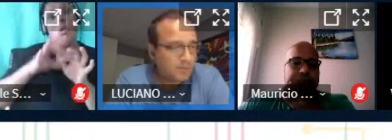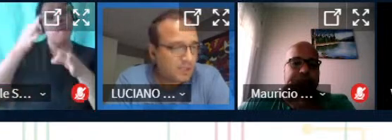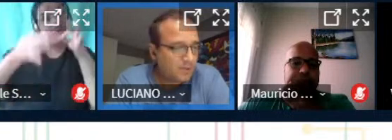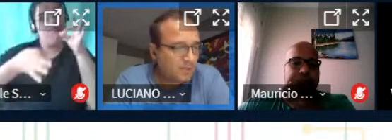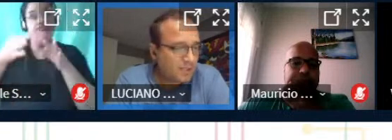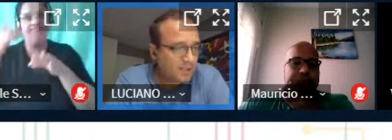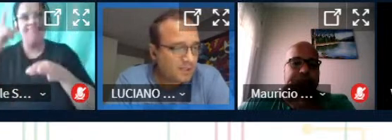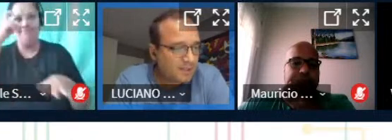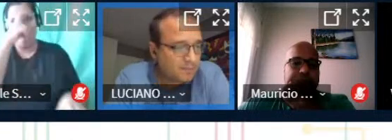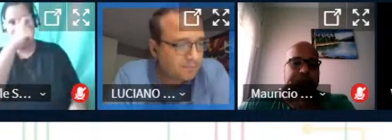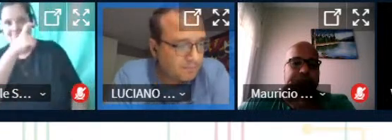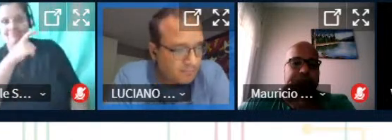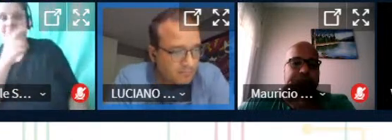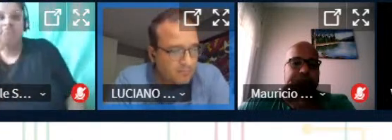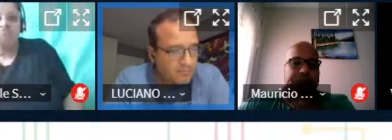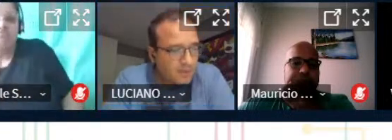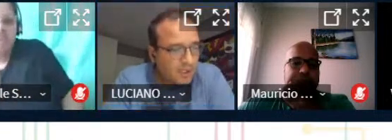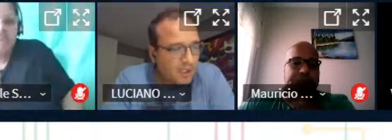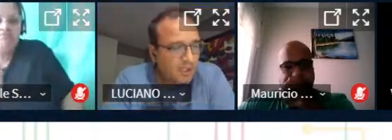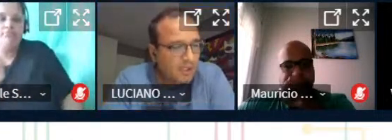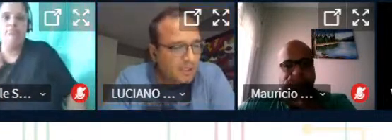projetos interessantes